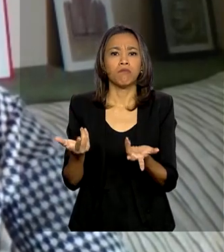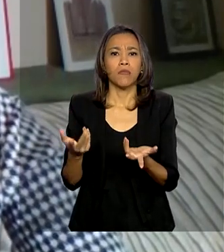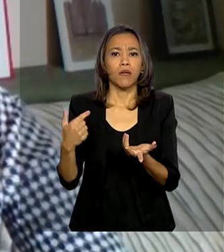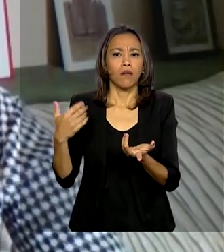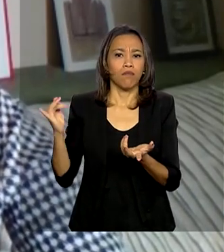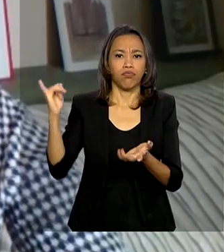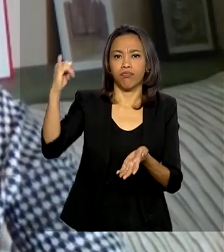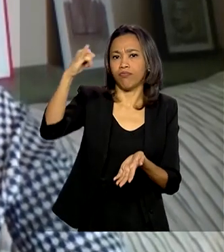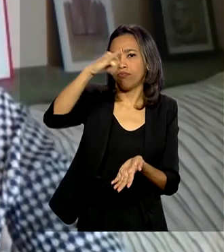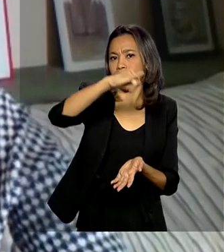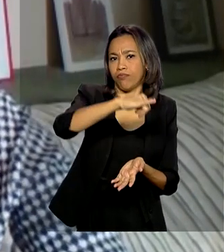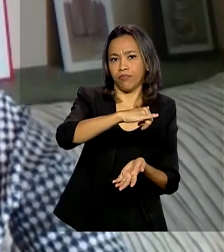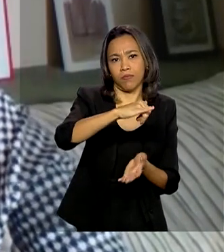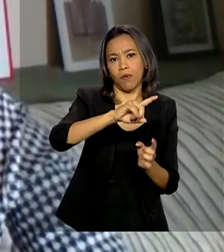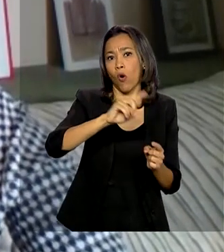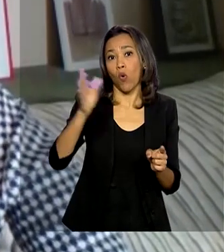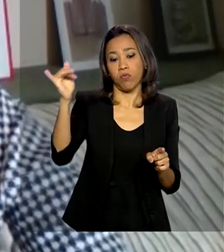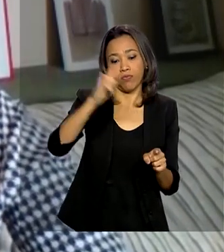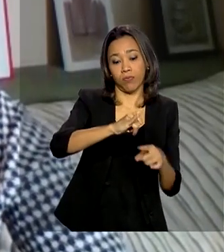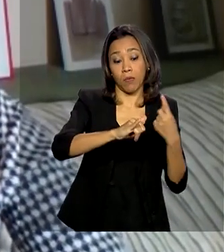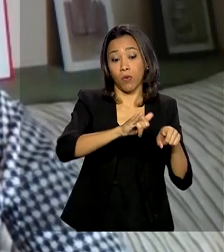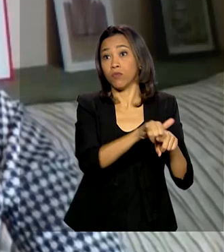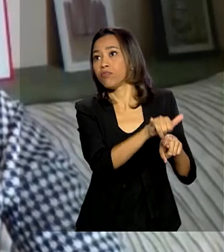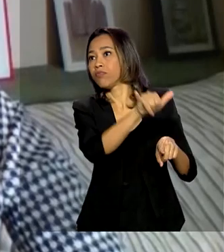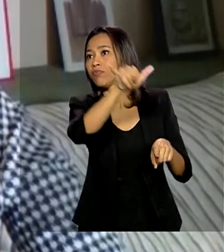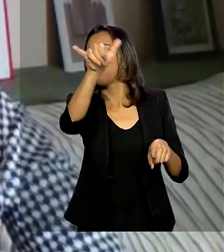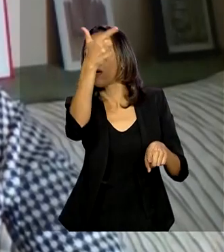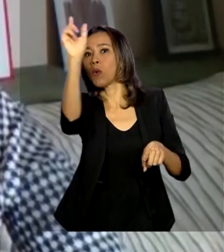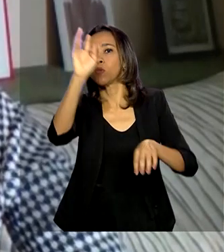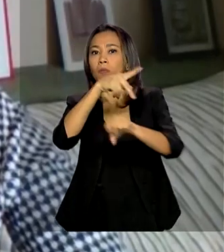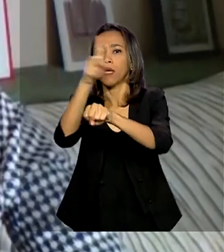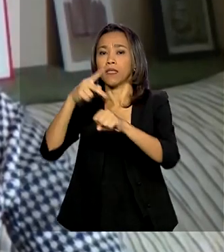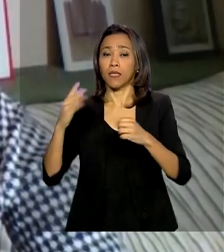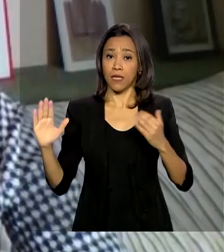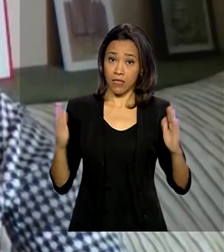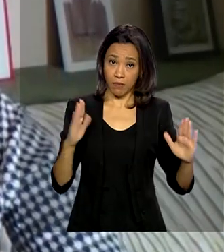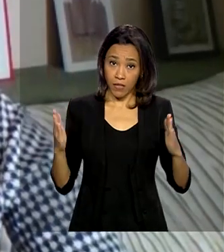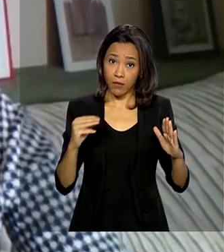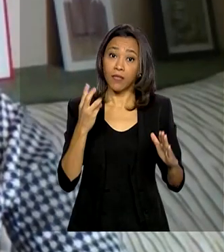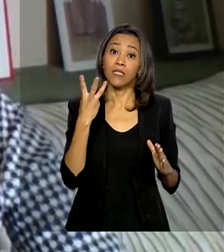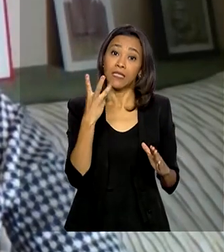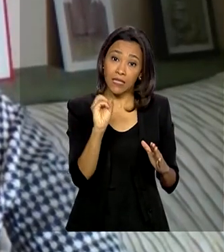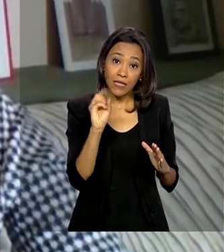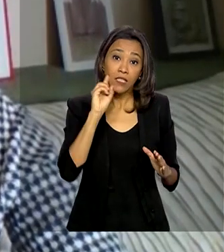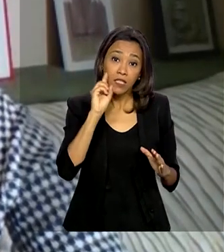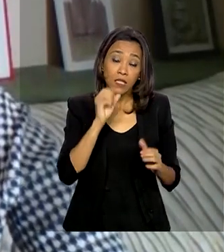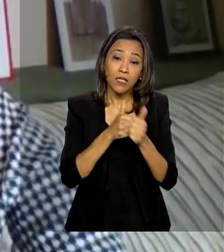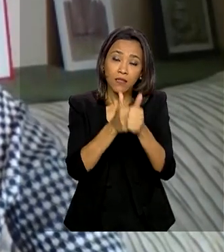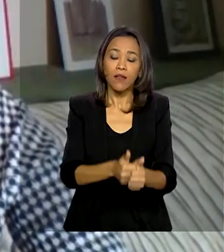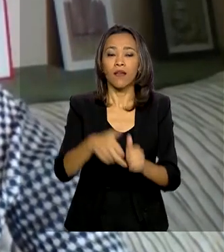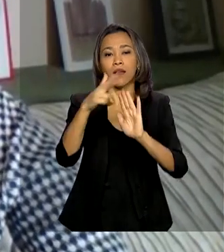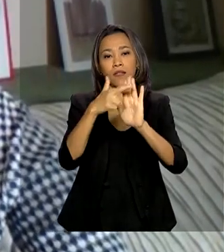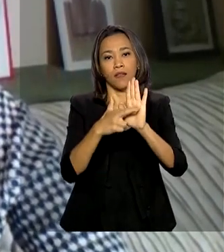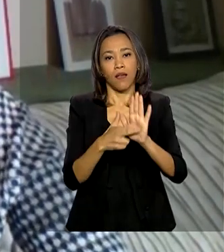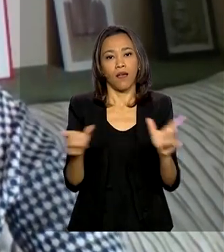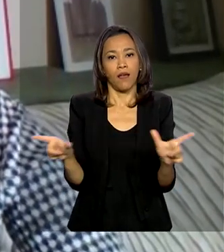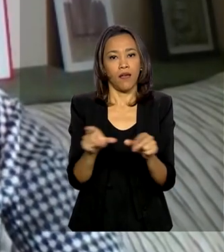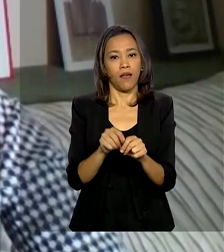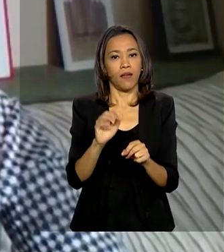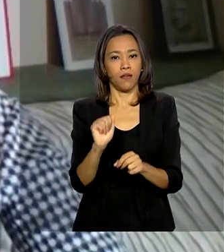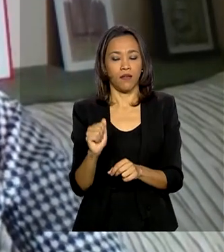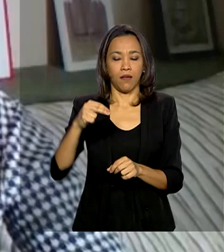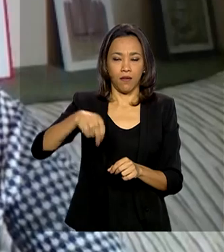via aérea para o país de origem. A medida vale por 30 dias e segue a recomendação da Anvisa de restringir